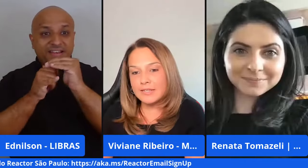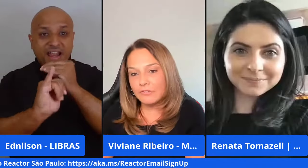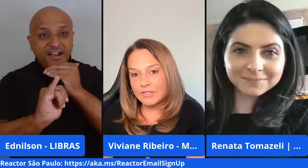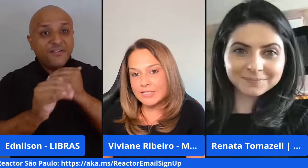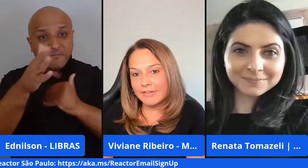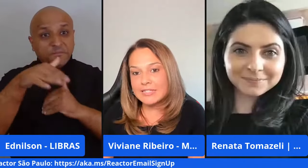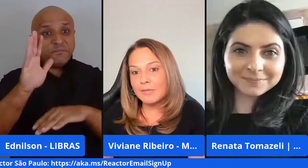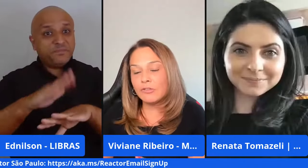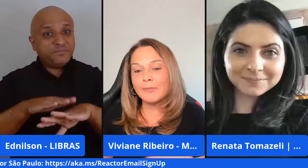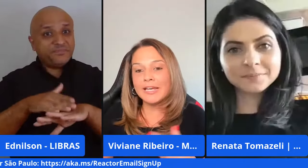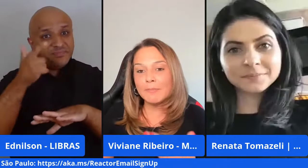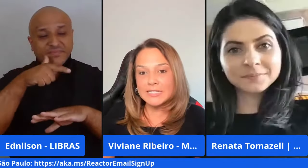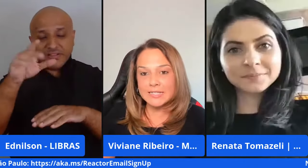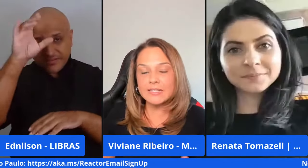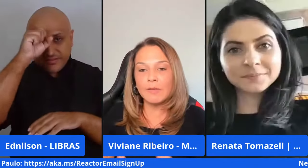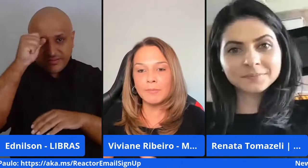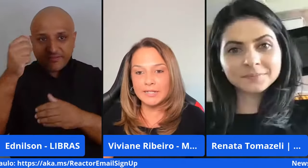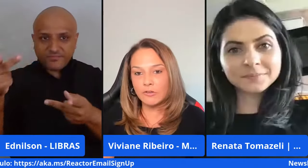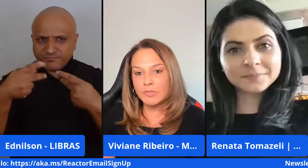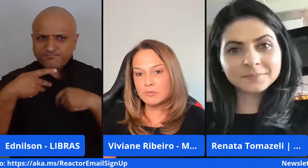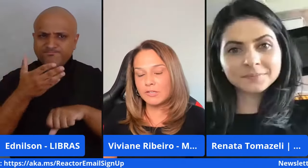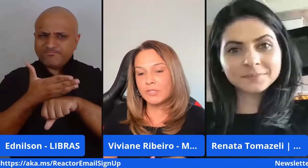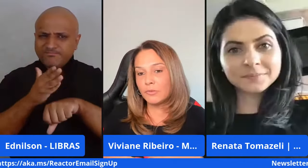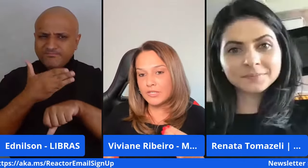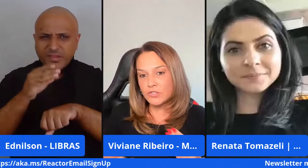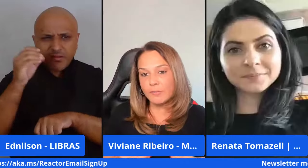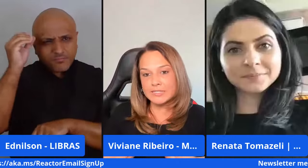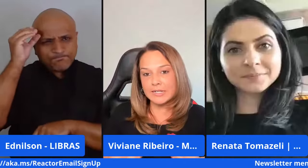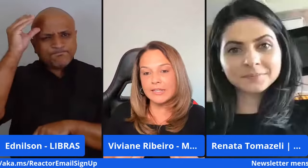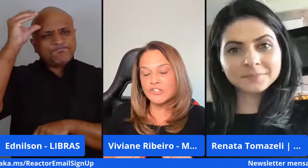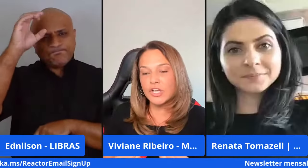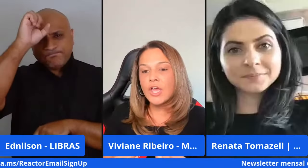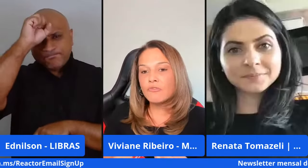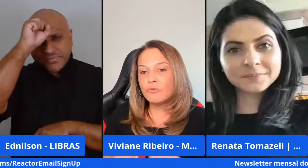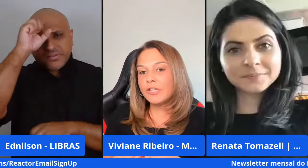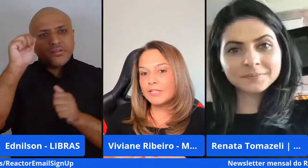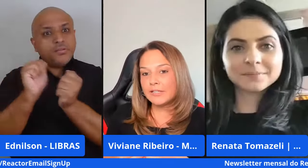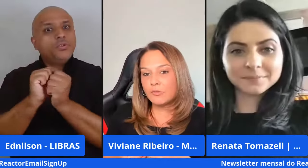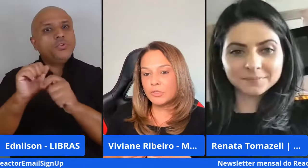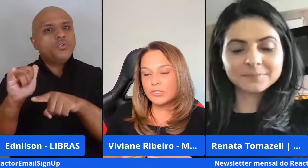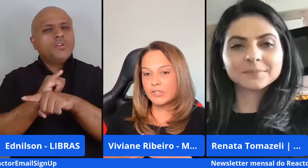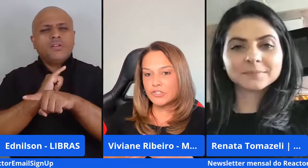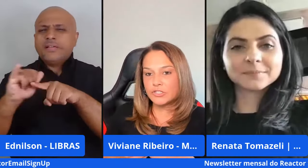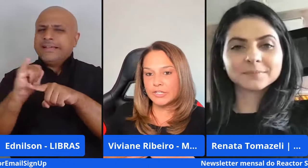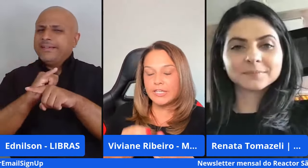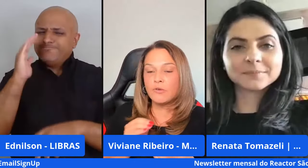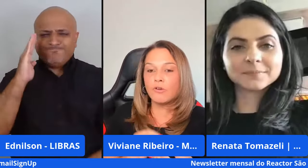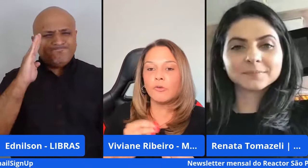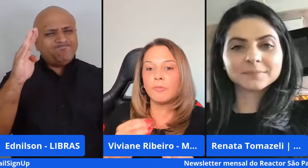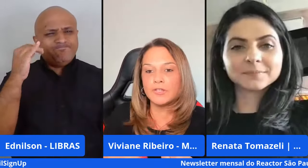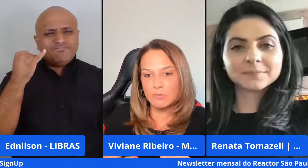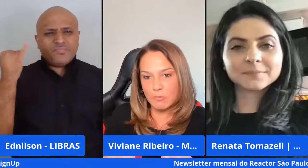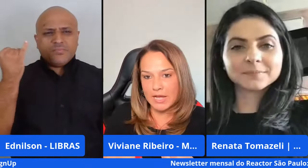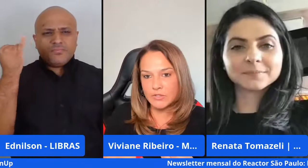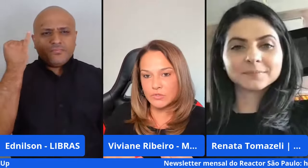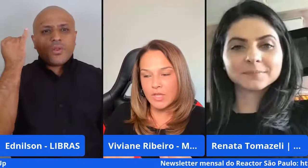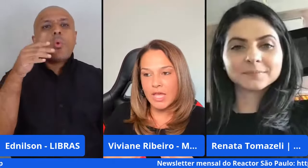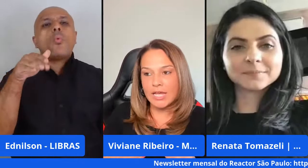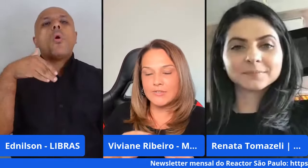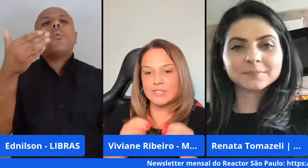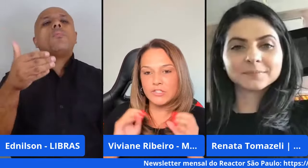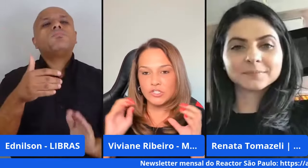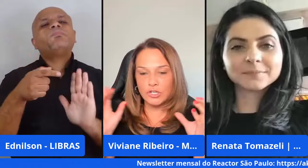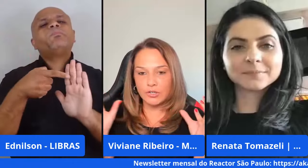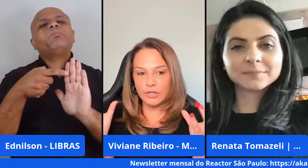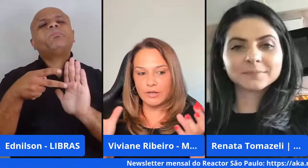você estava recebendo também capacitação e aprendendo ao mesmo tempo então isso é uma estratégia fundamental importante né e qual que o próximo passo